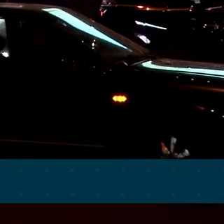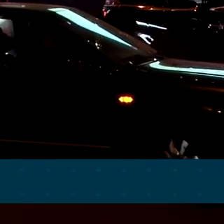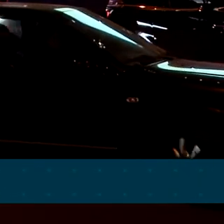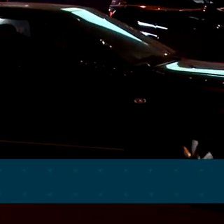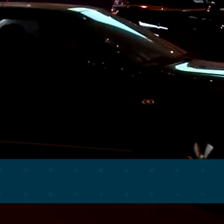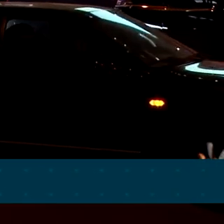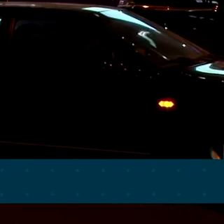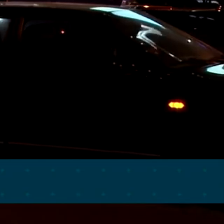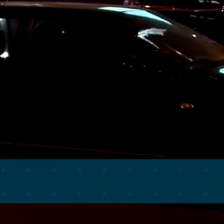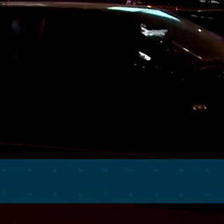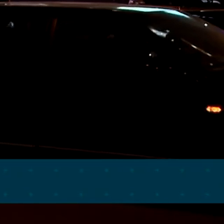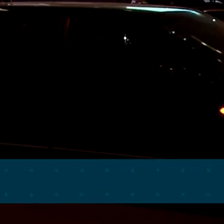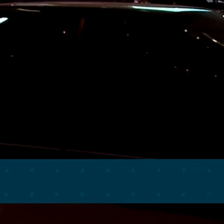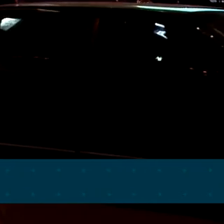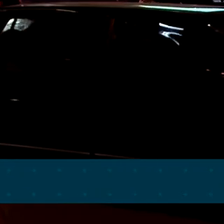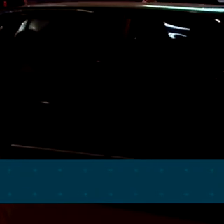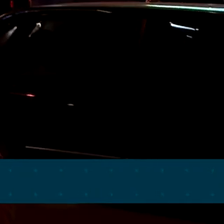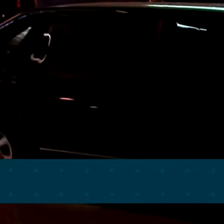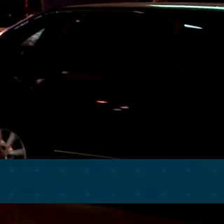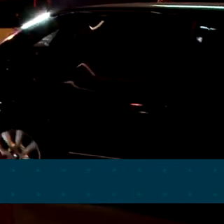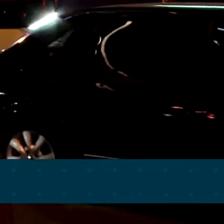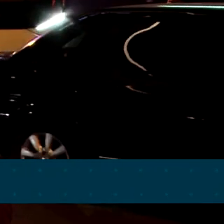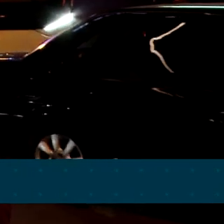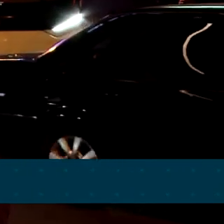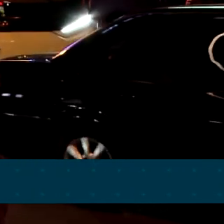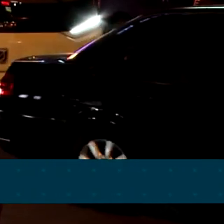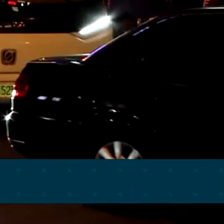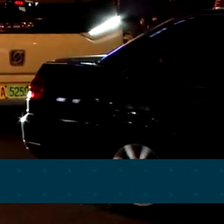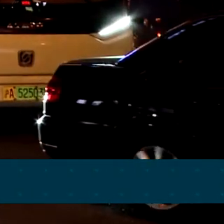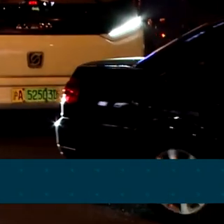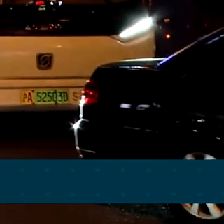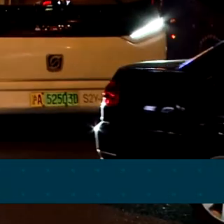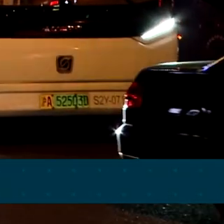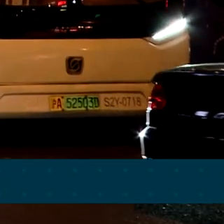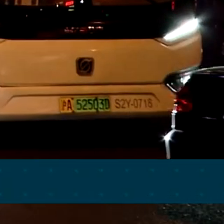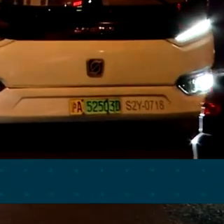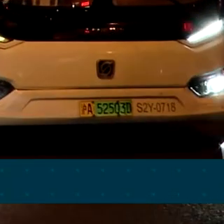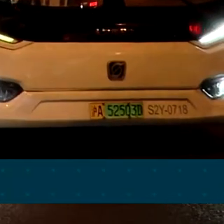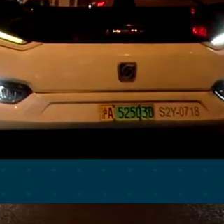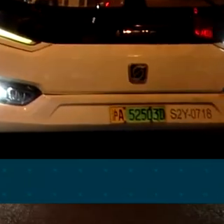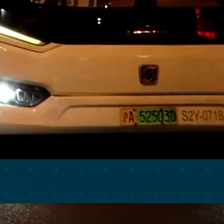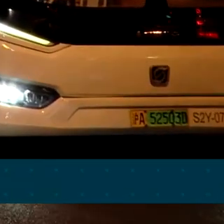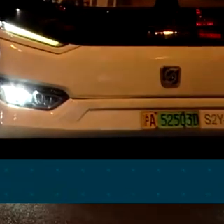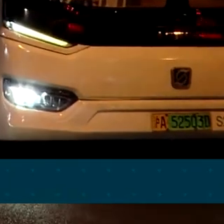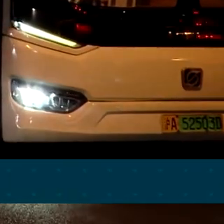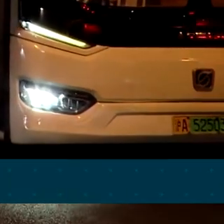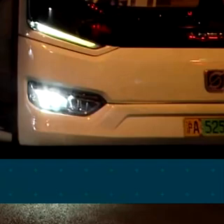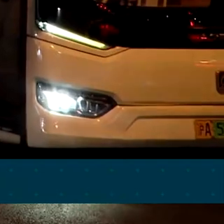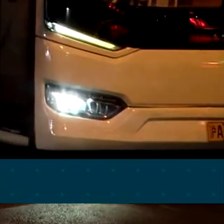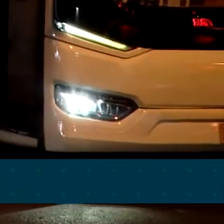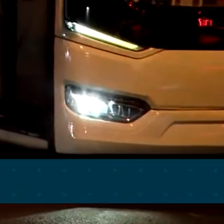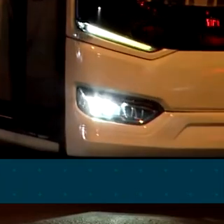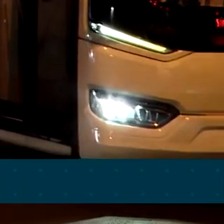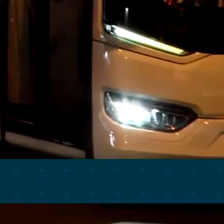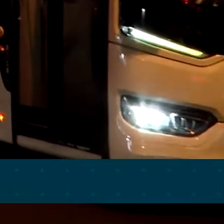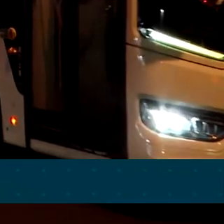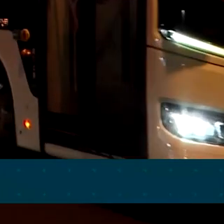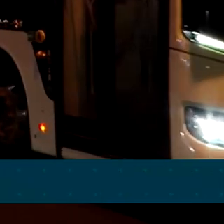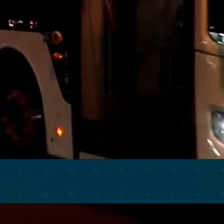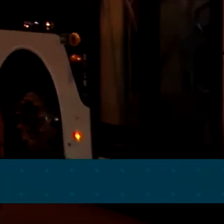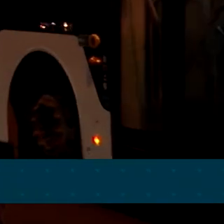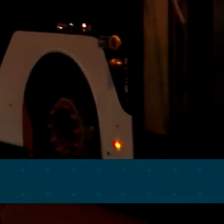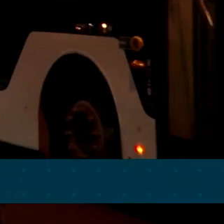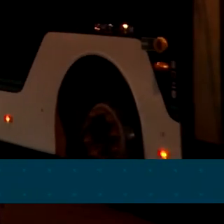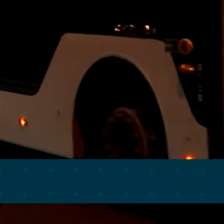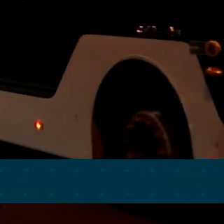Sul. Na tarde da quinta-feira, o presidente tem encontro com empresários, também aqui em Xangai. E na noite da quinta, ele parte